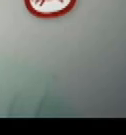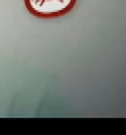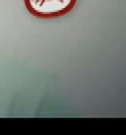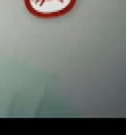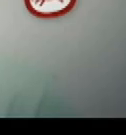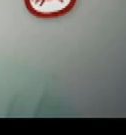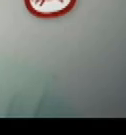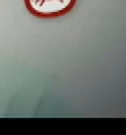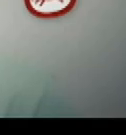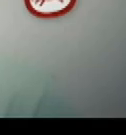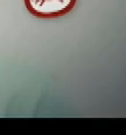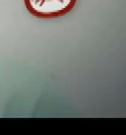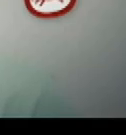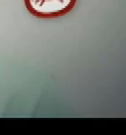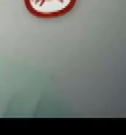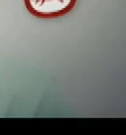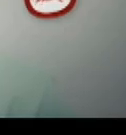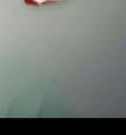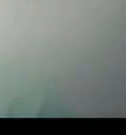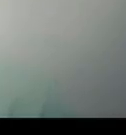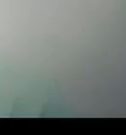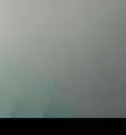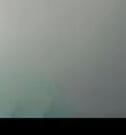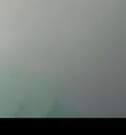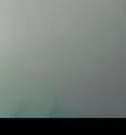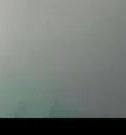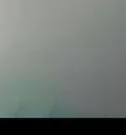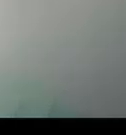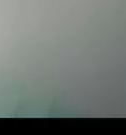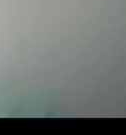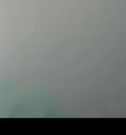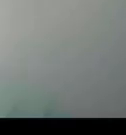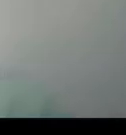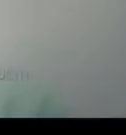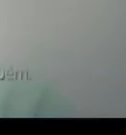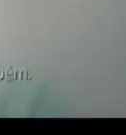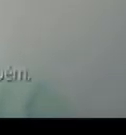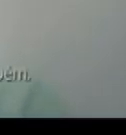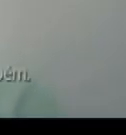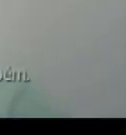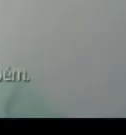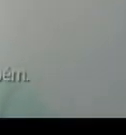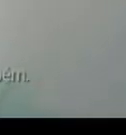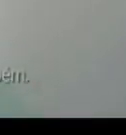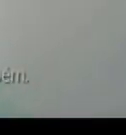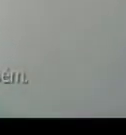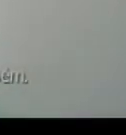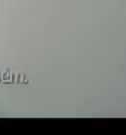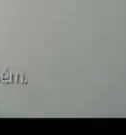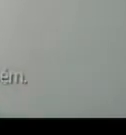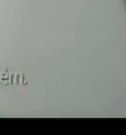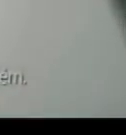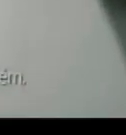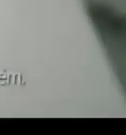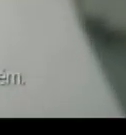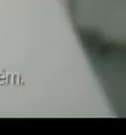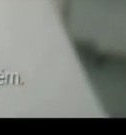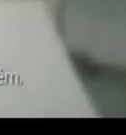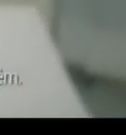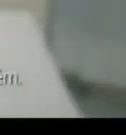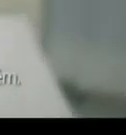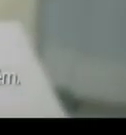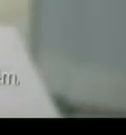de chuva. Prazer. Eu sou a Bianca. Para doar sangue, você precisa conhecer a pessoa? Pronto.